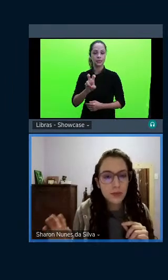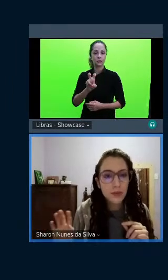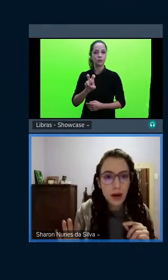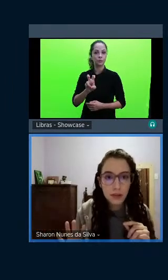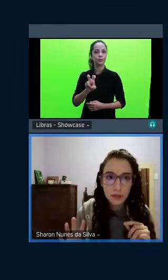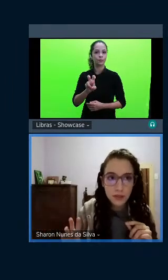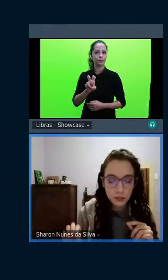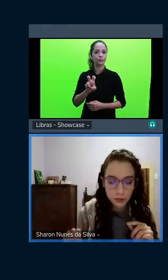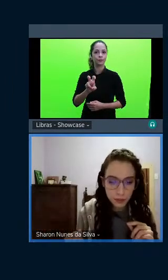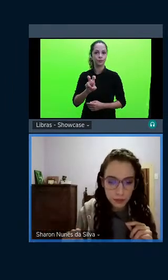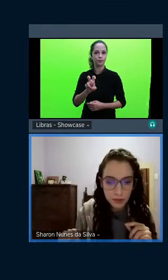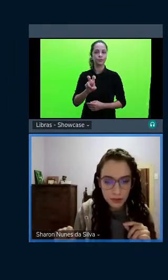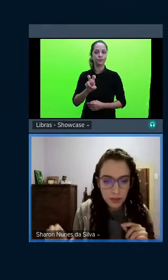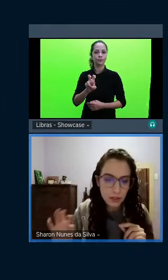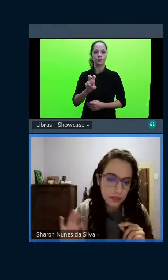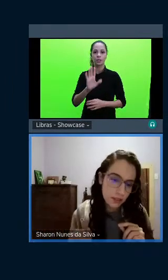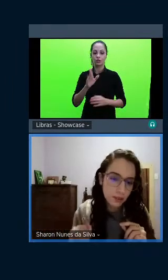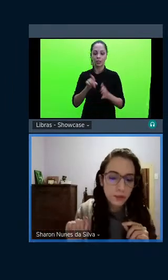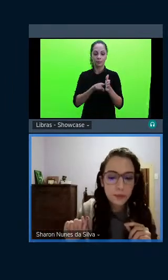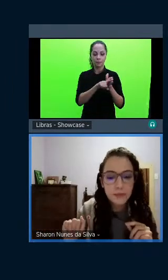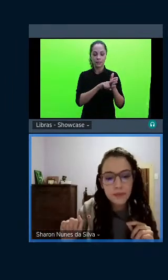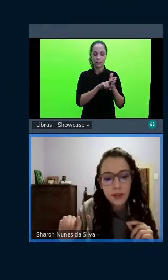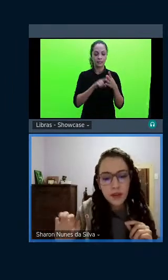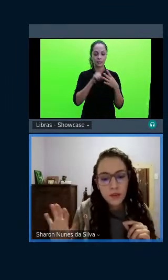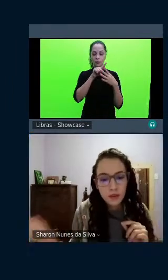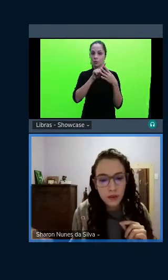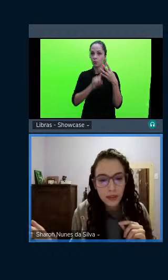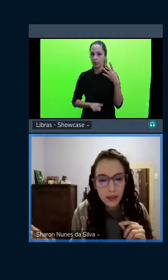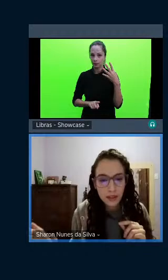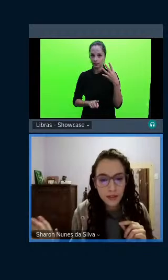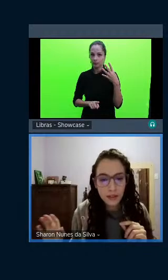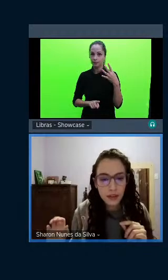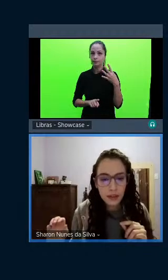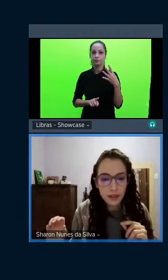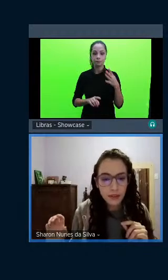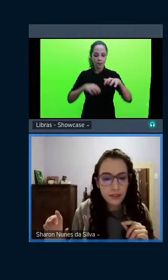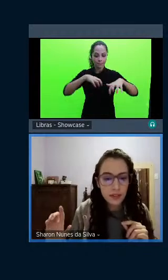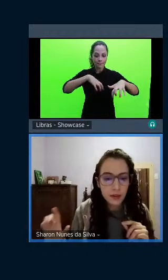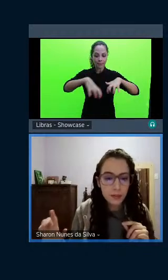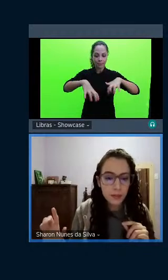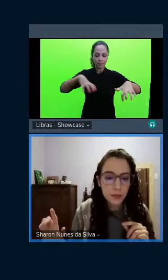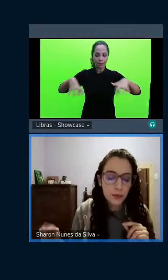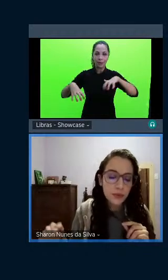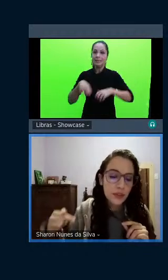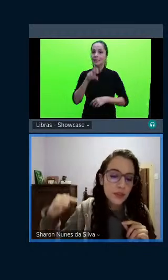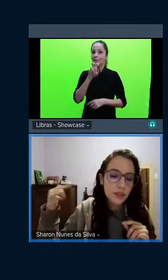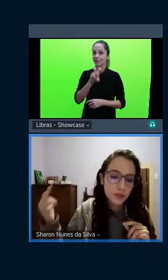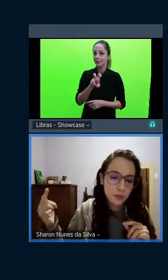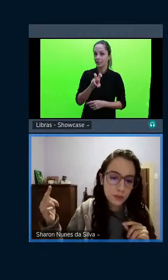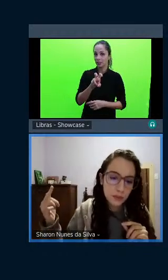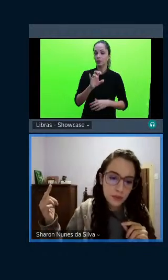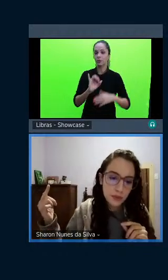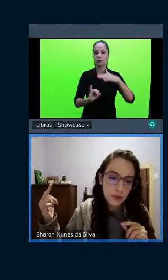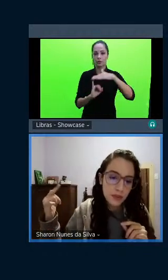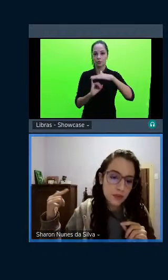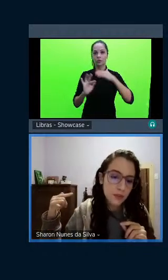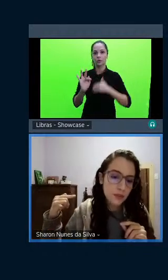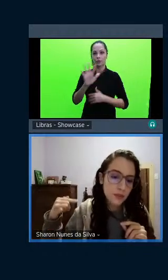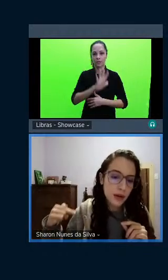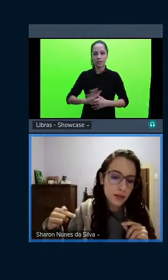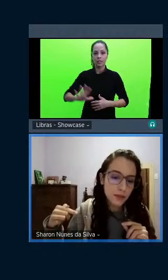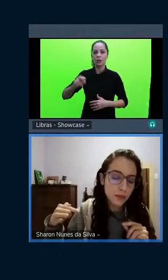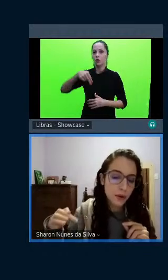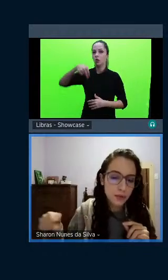pesquisamos quatro institutos desses cinco no nordeste nós temos onze institutos